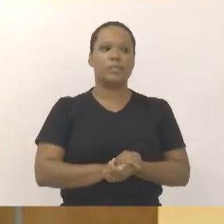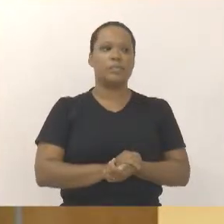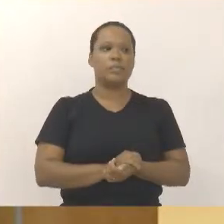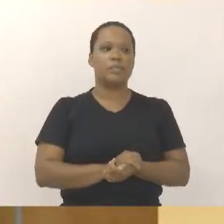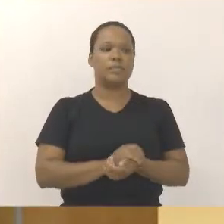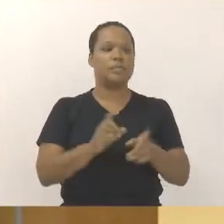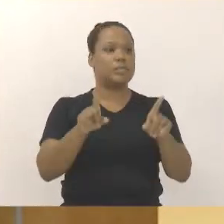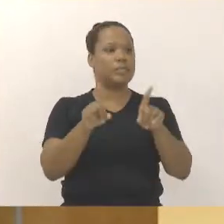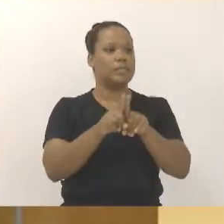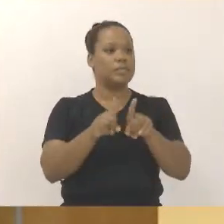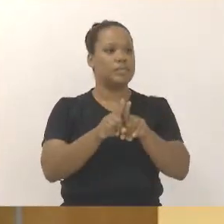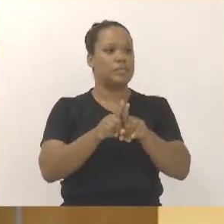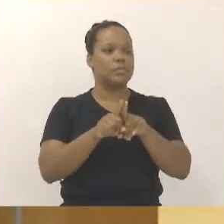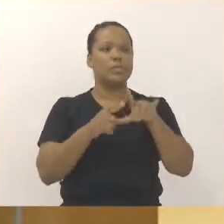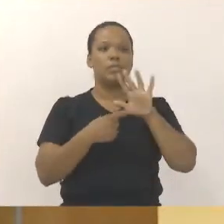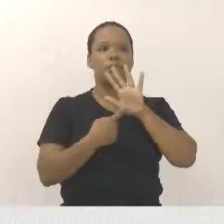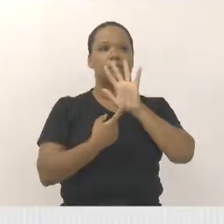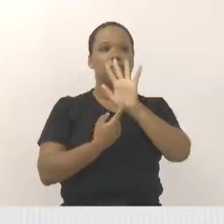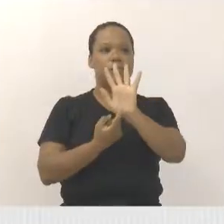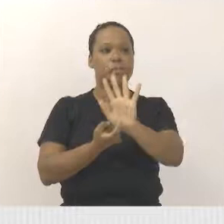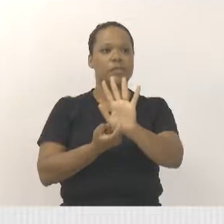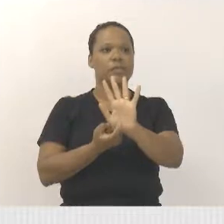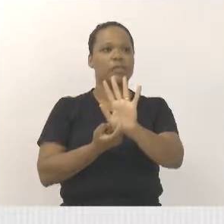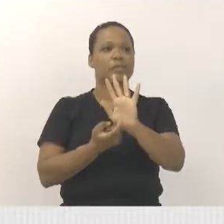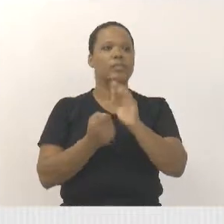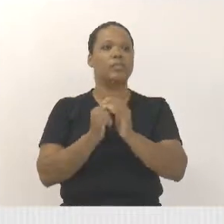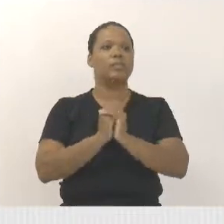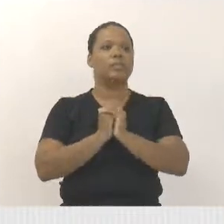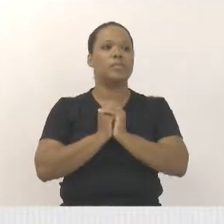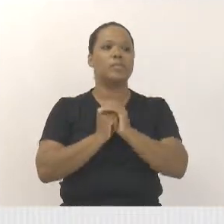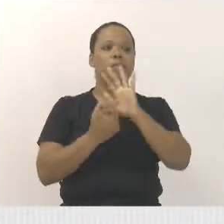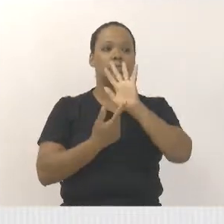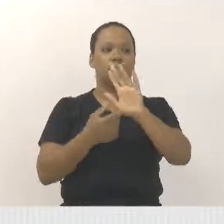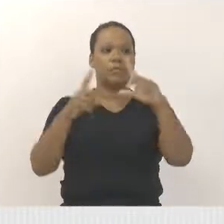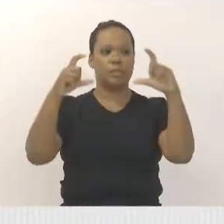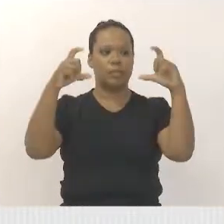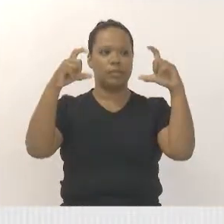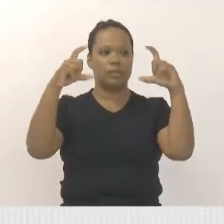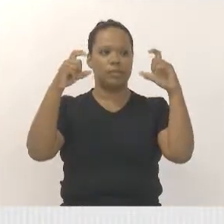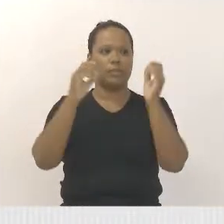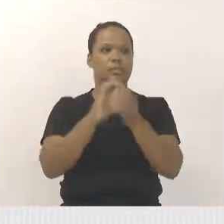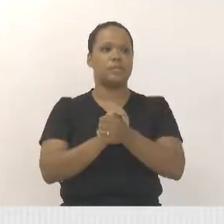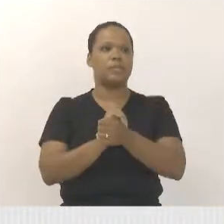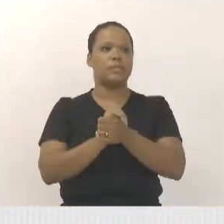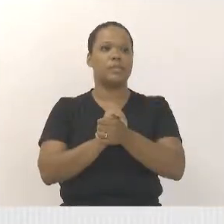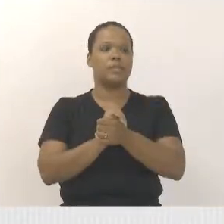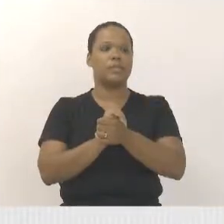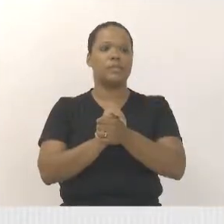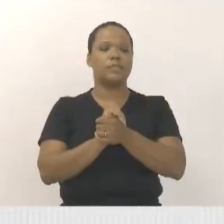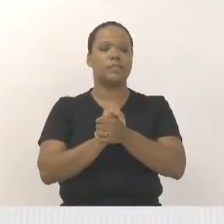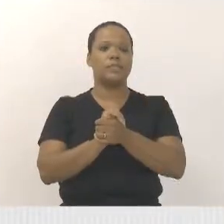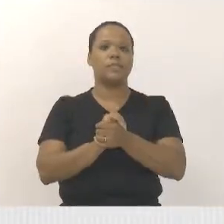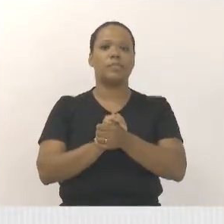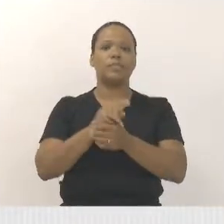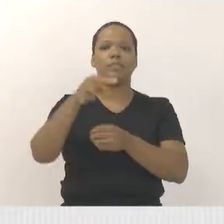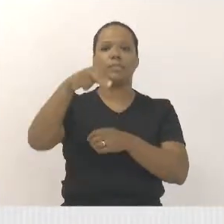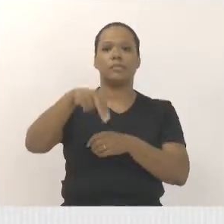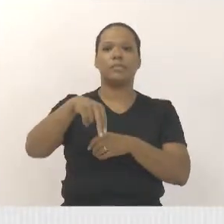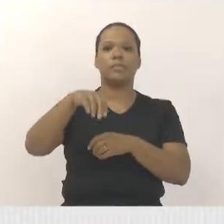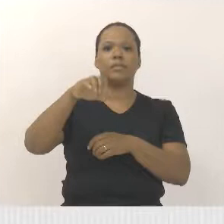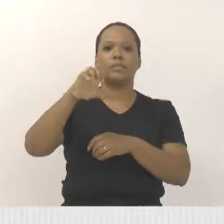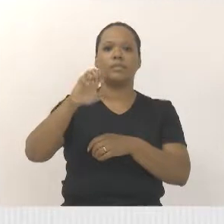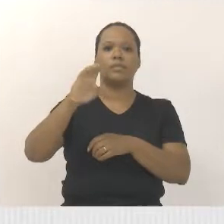Também aqui queria mostrar um outro vídeo de fotos, falando do Jardim do Lebron, onde a gente sempre